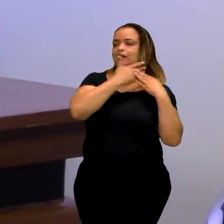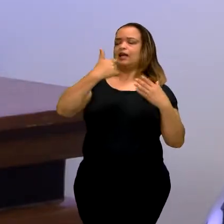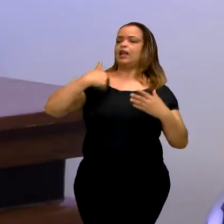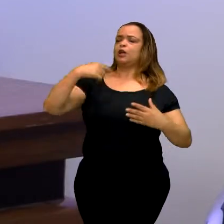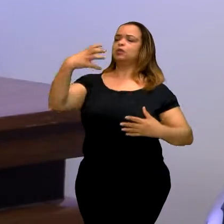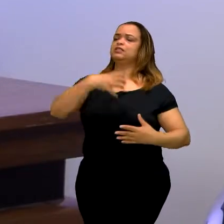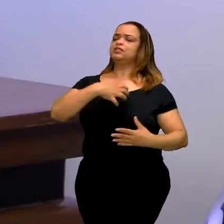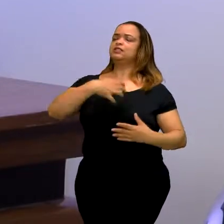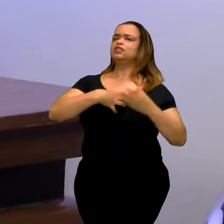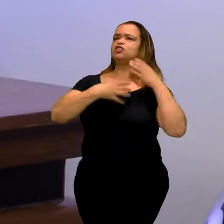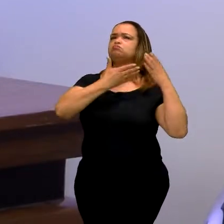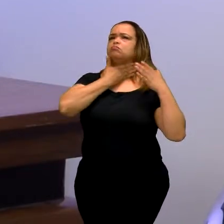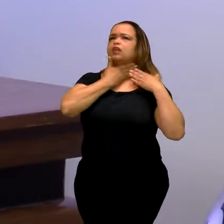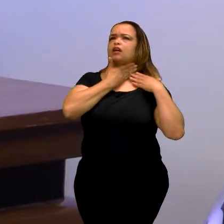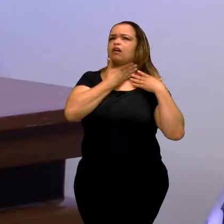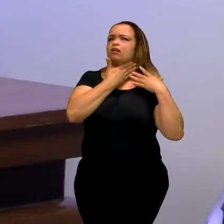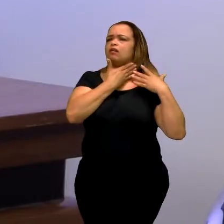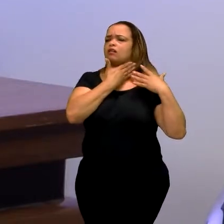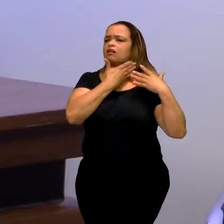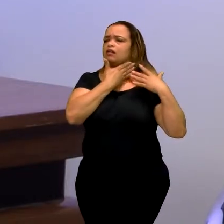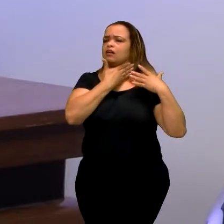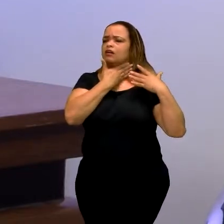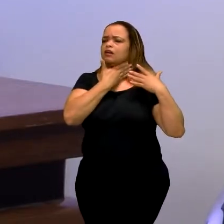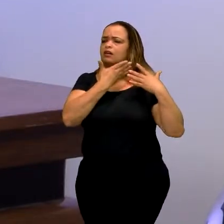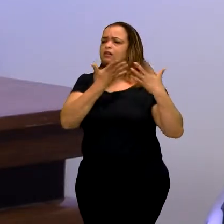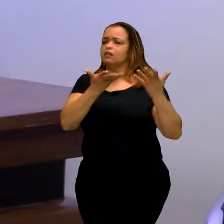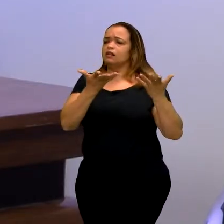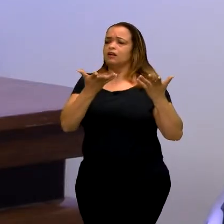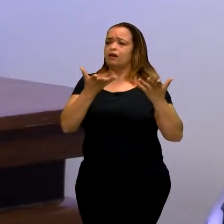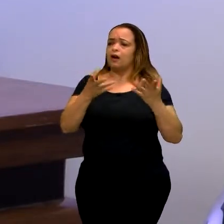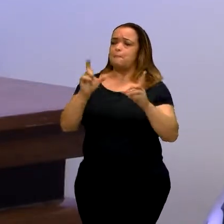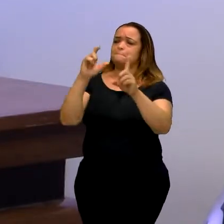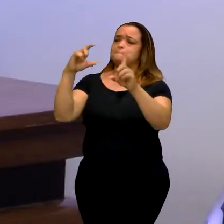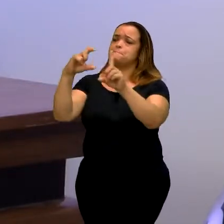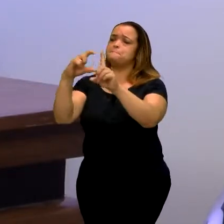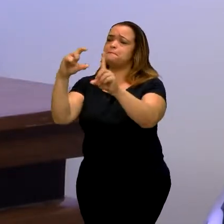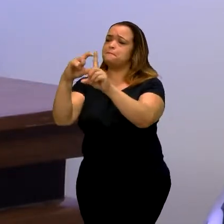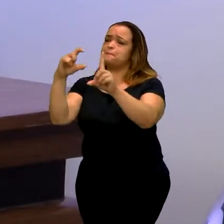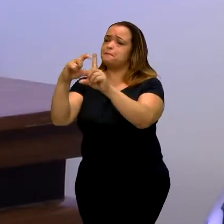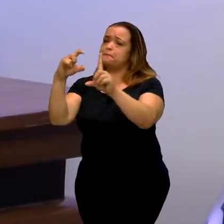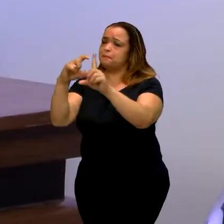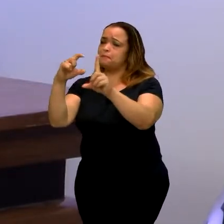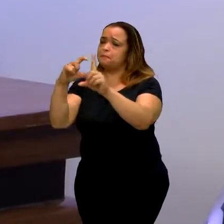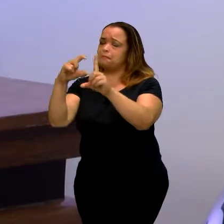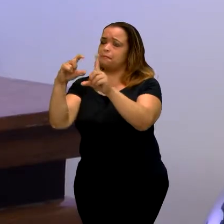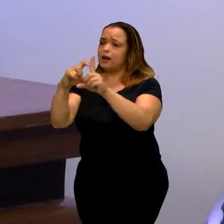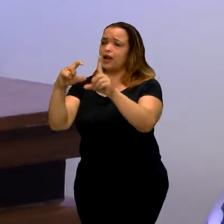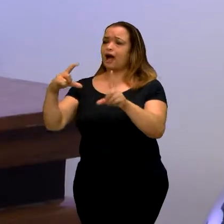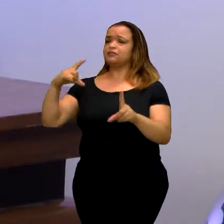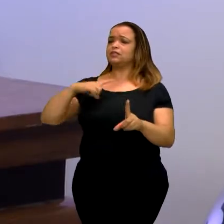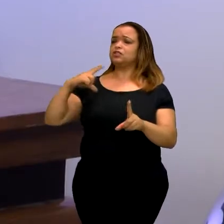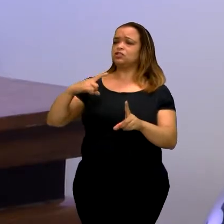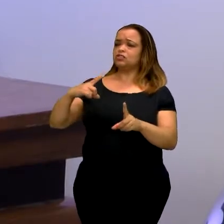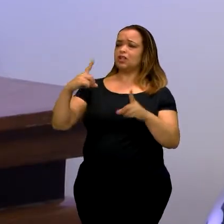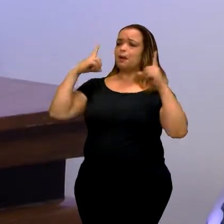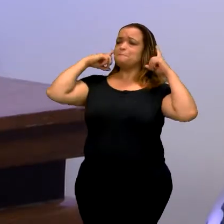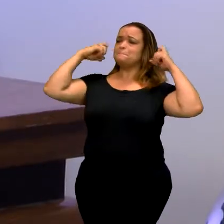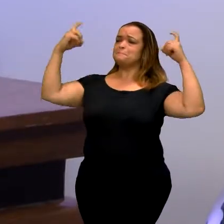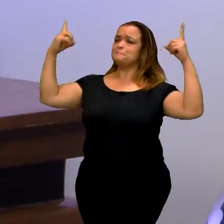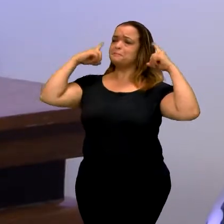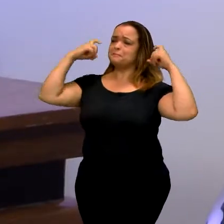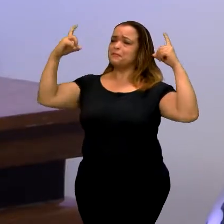senti que ela vibrava. As falas, palavras, através do som, a vibração do som aqui.